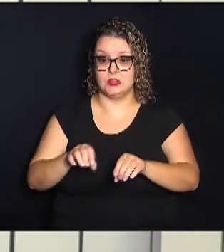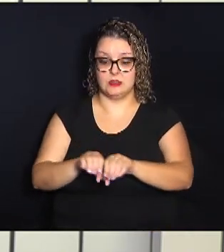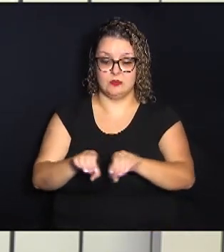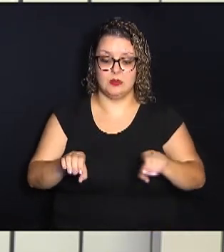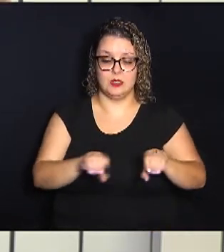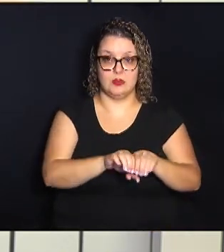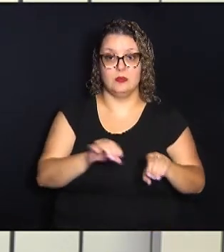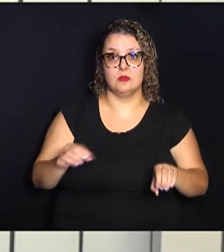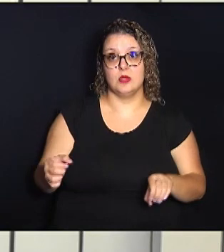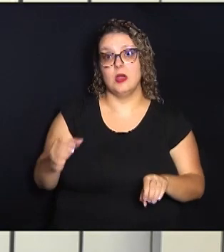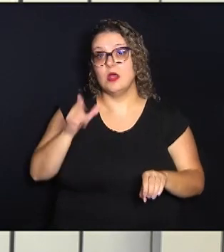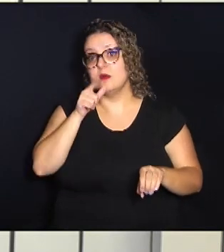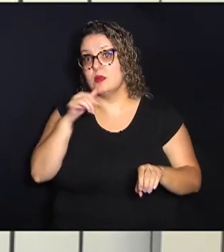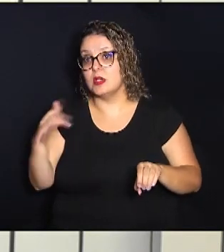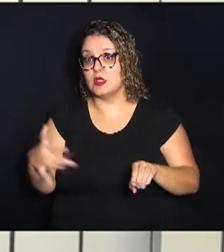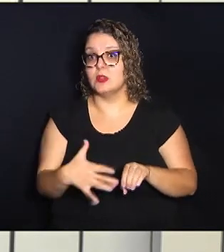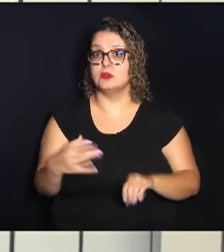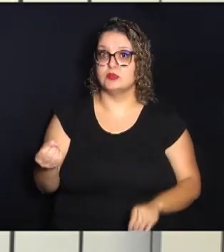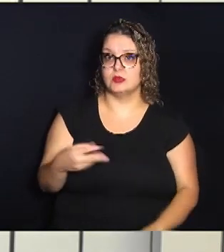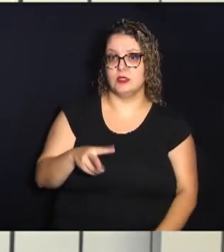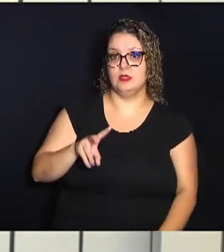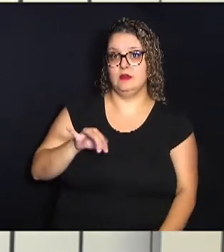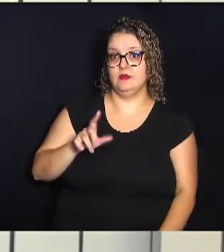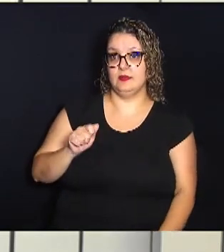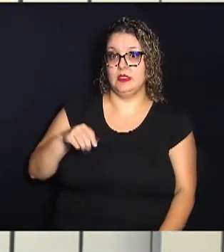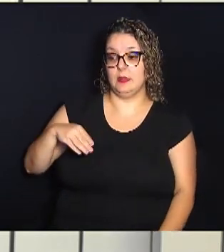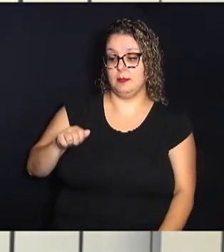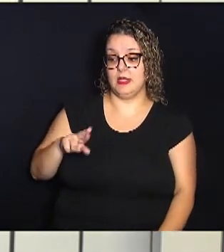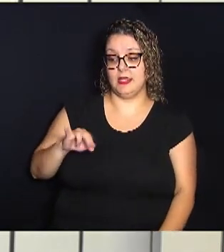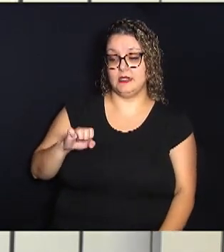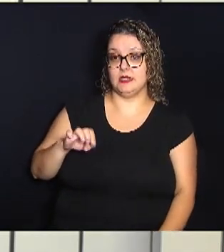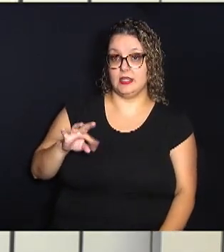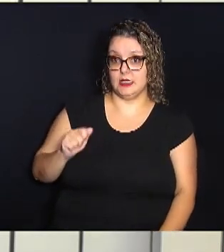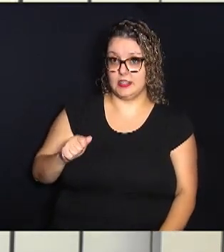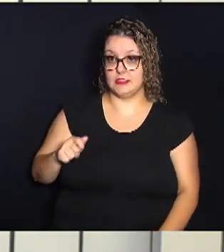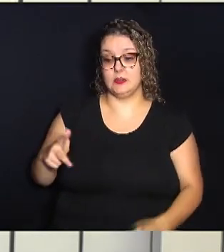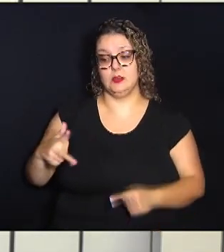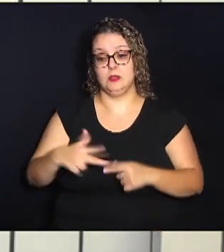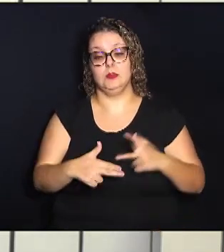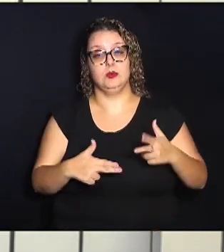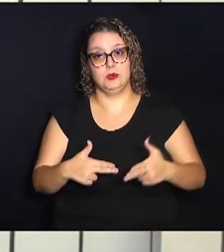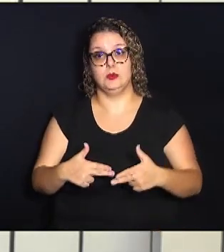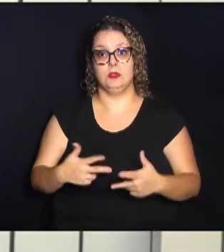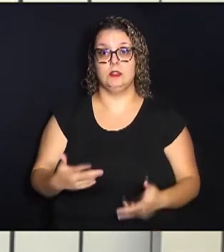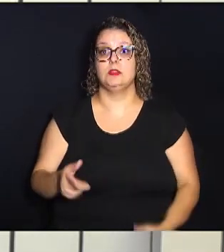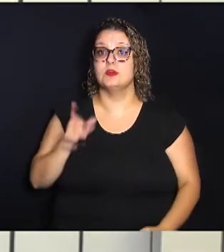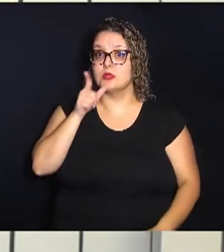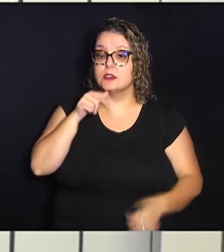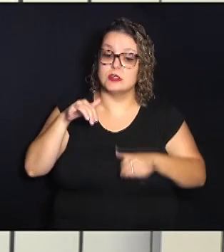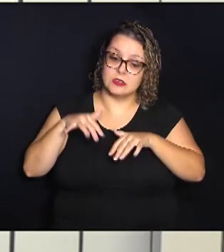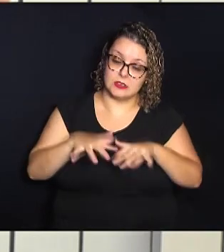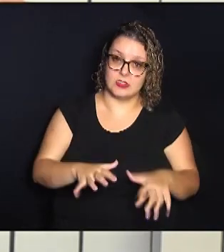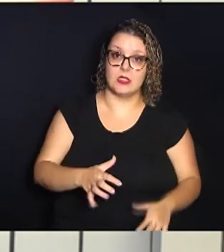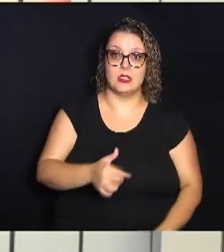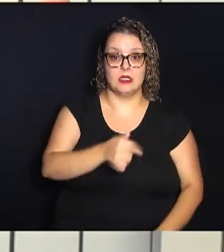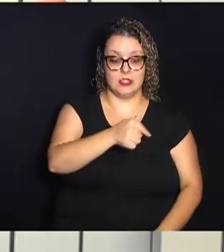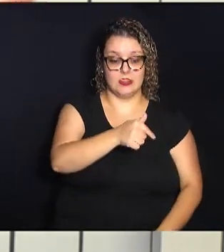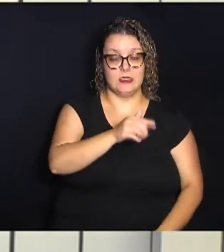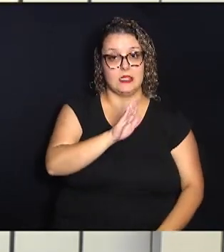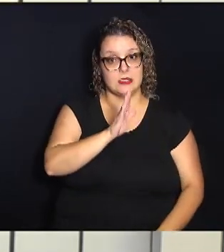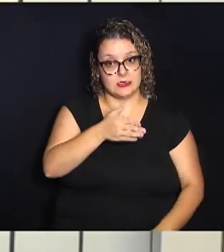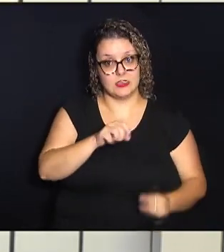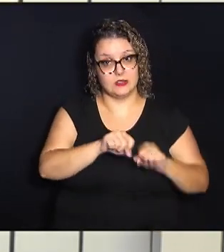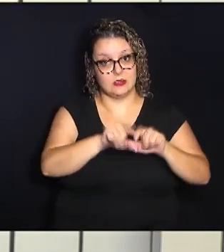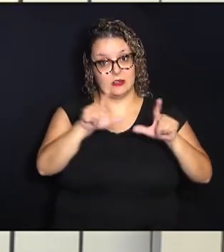a nova rede de água na Vila Marieta. E vai interromper o fornecimento de água das 7h30 da